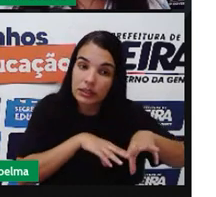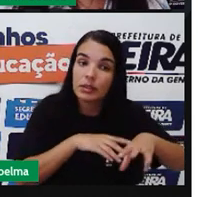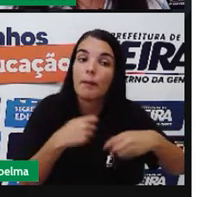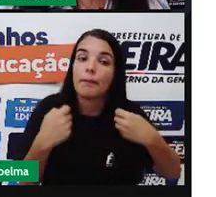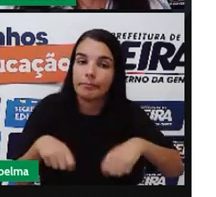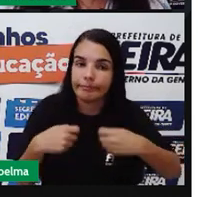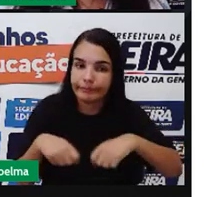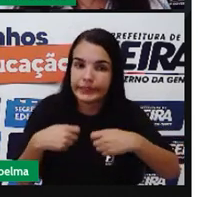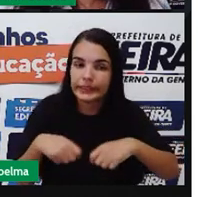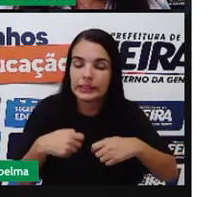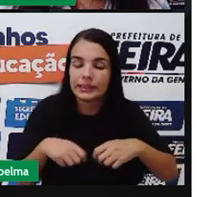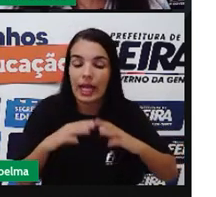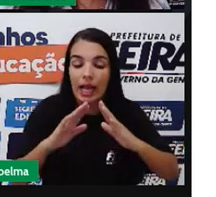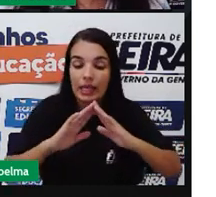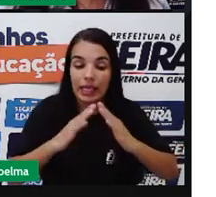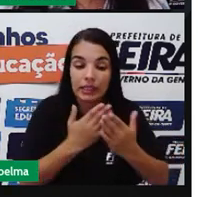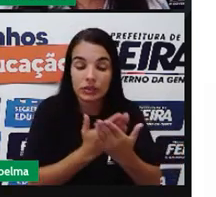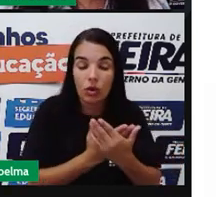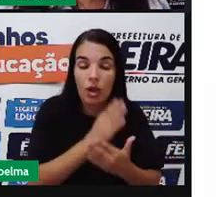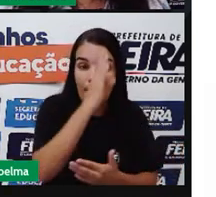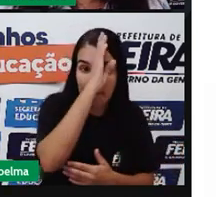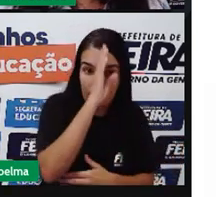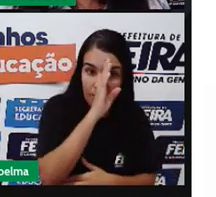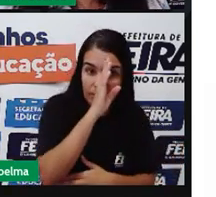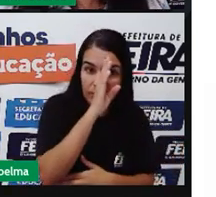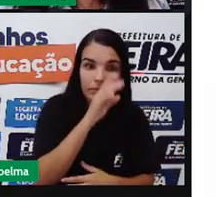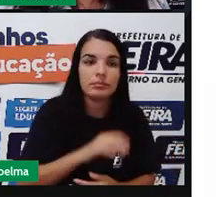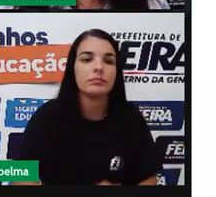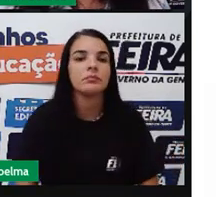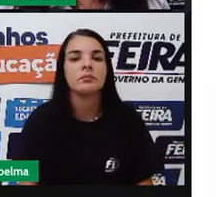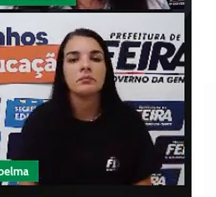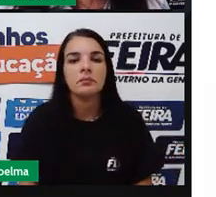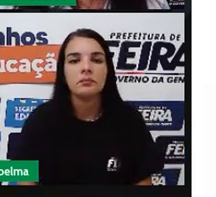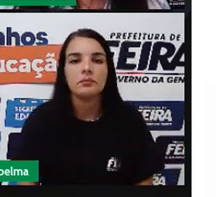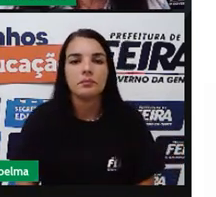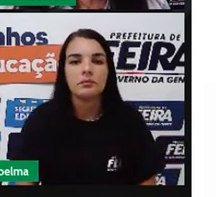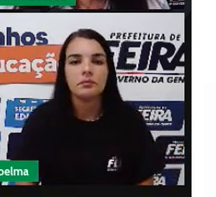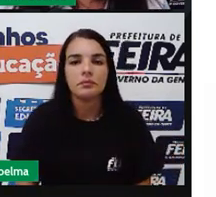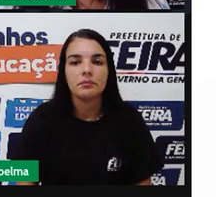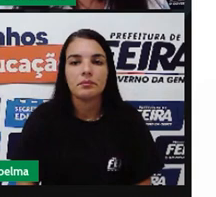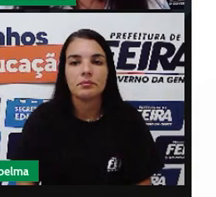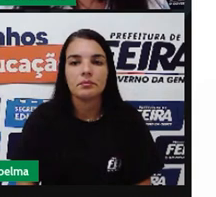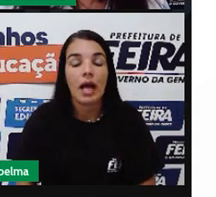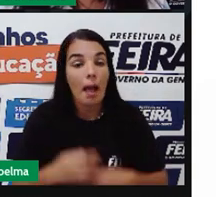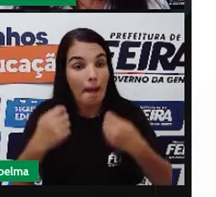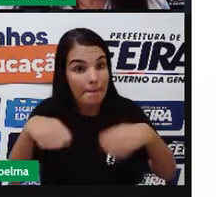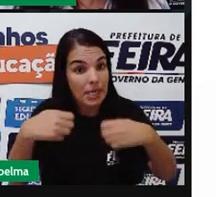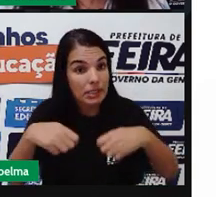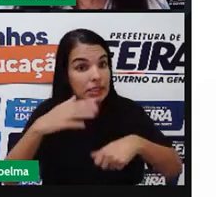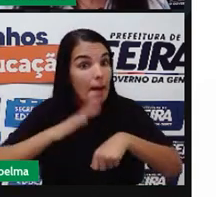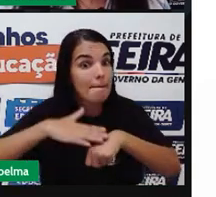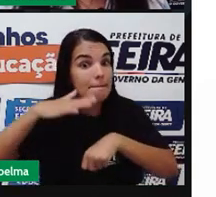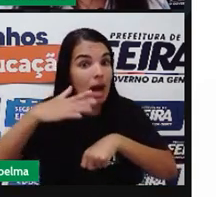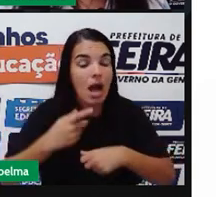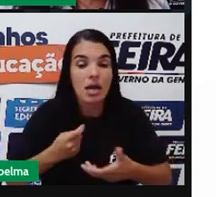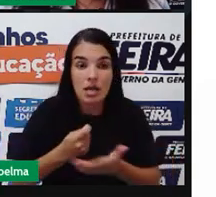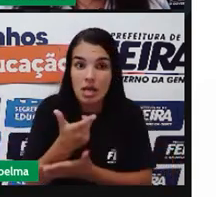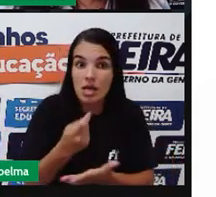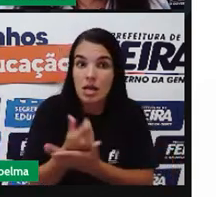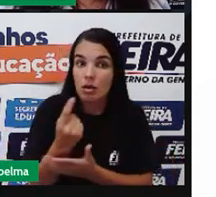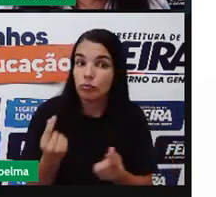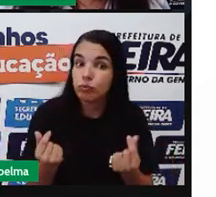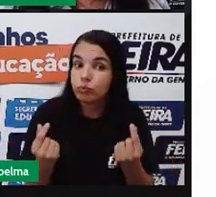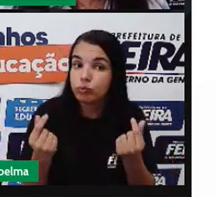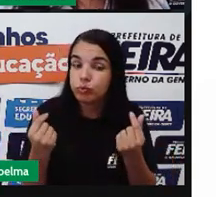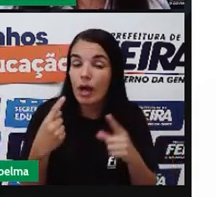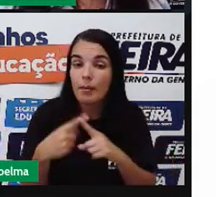Da educação Na escola Pública Precisa-se De maiores Investimentos Uma vez Que a